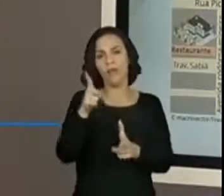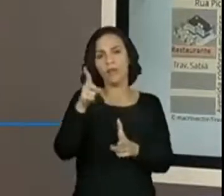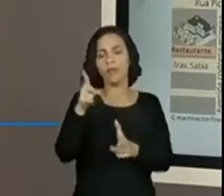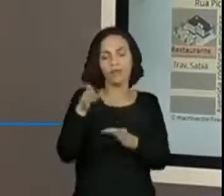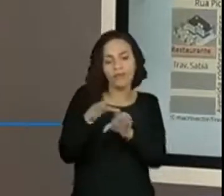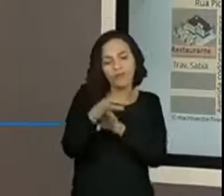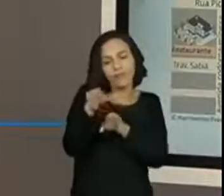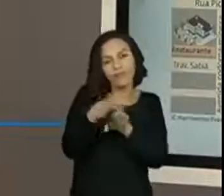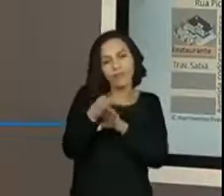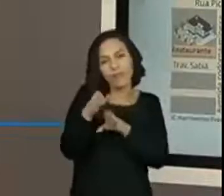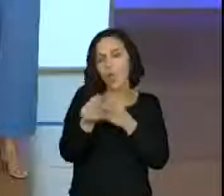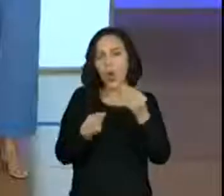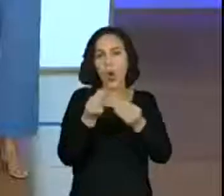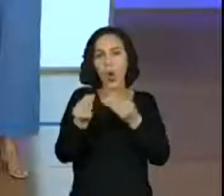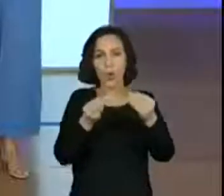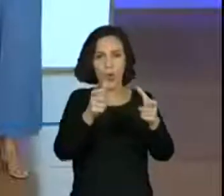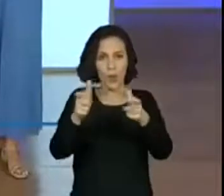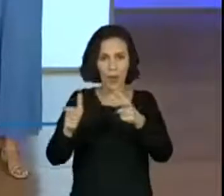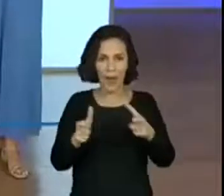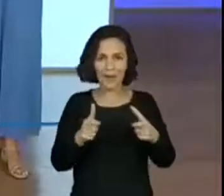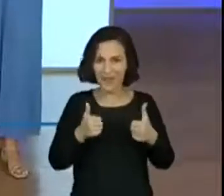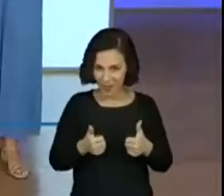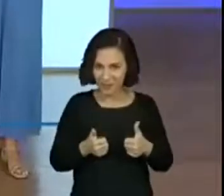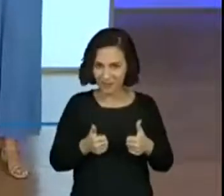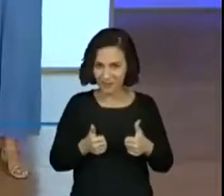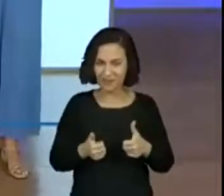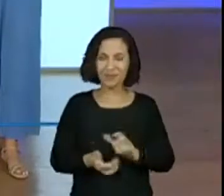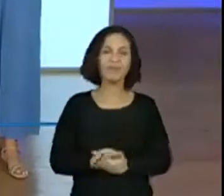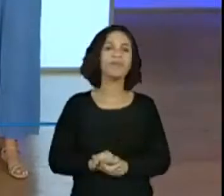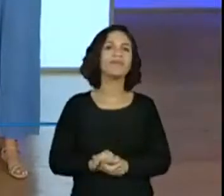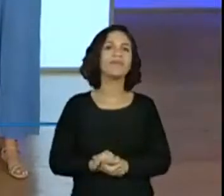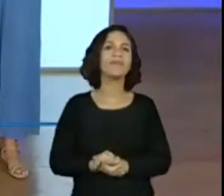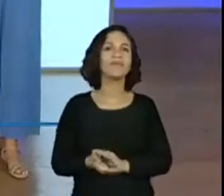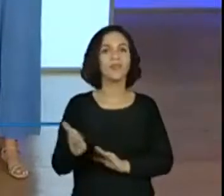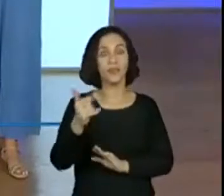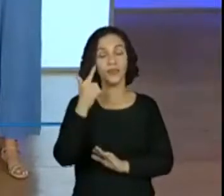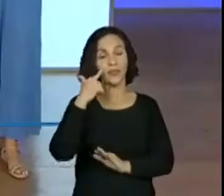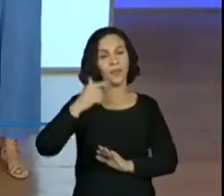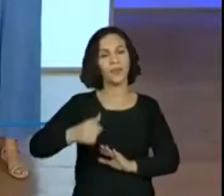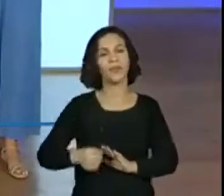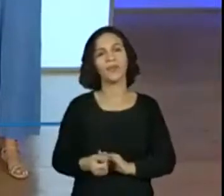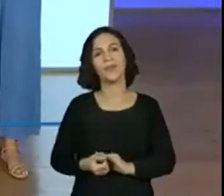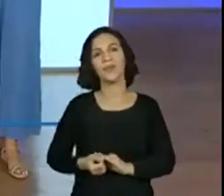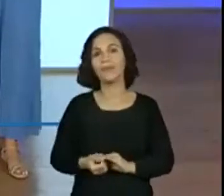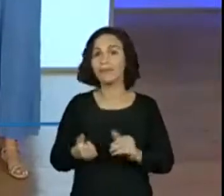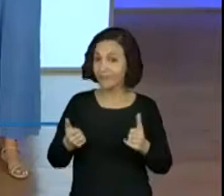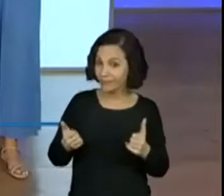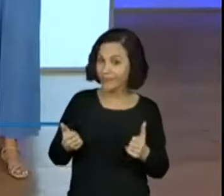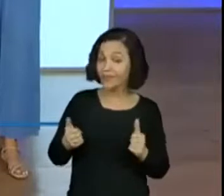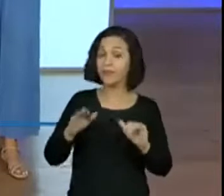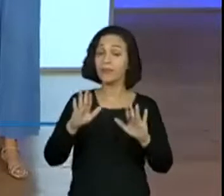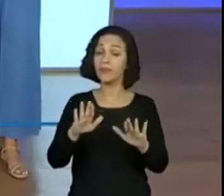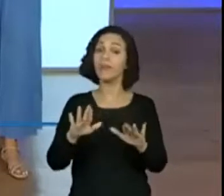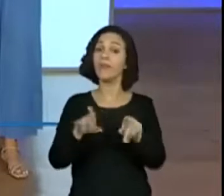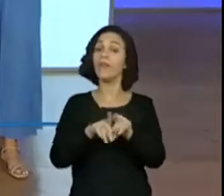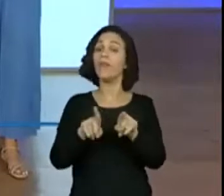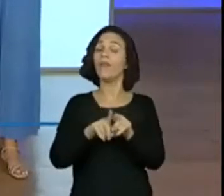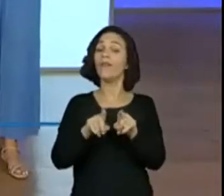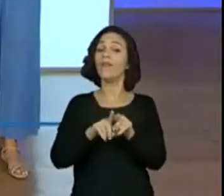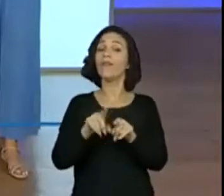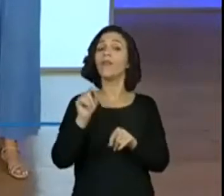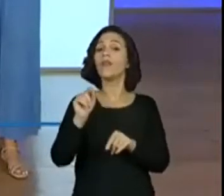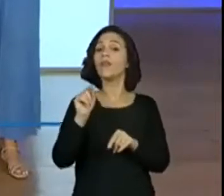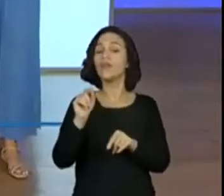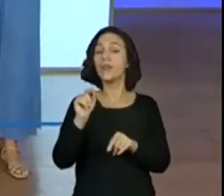coordenadas aí para a gente poder seguir a Carol aqui no nosso mapa. Tudo bem? E não deixem, né? Acho que eles